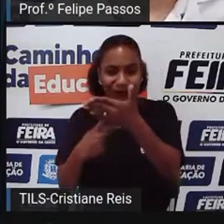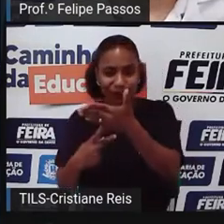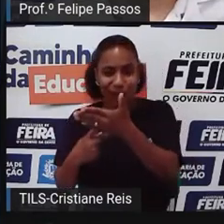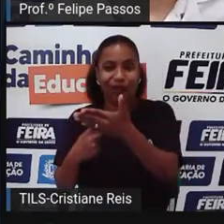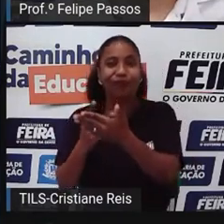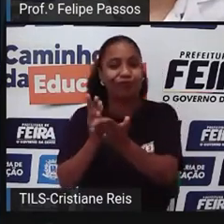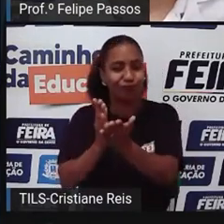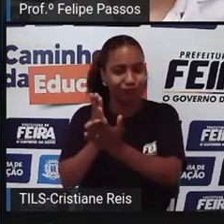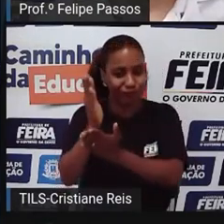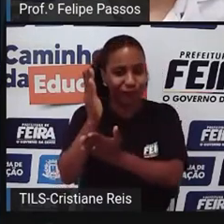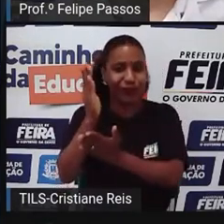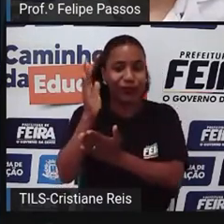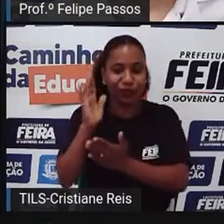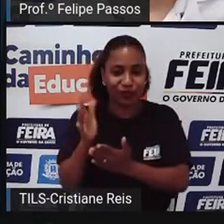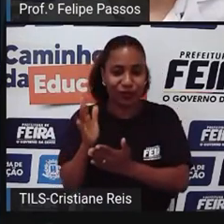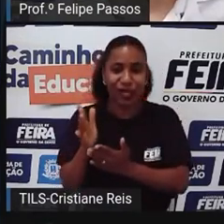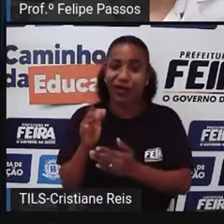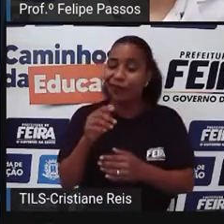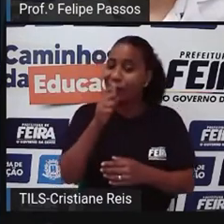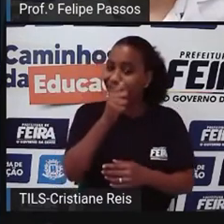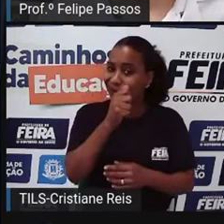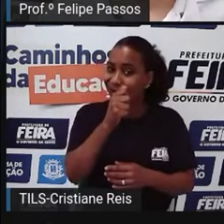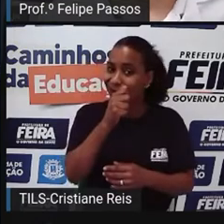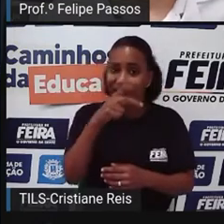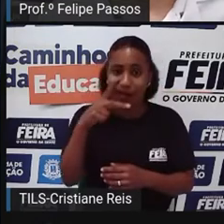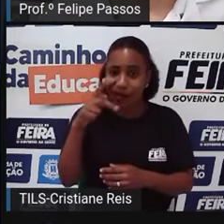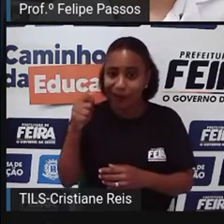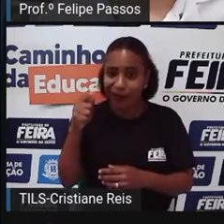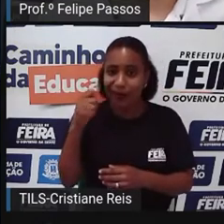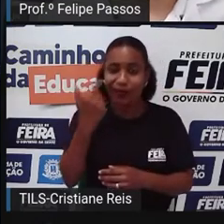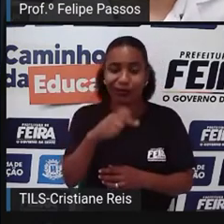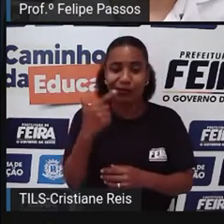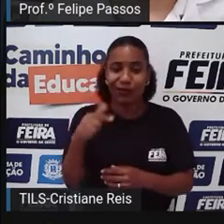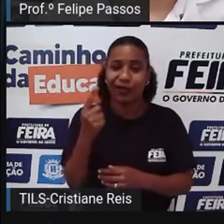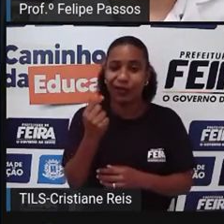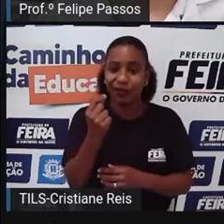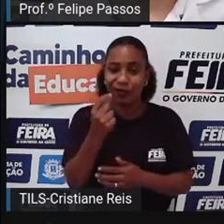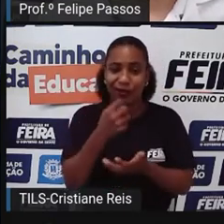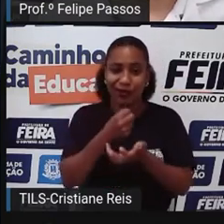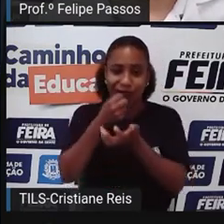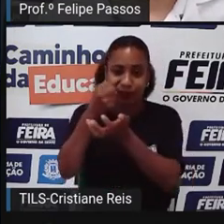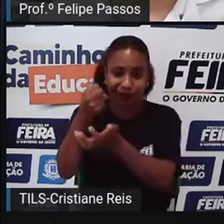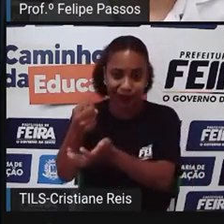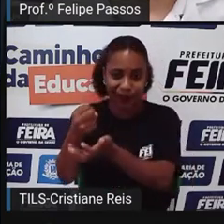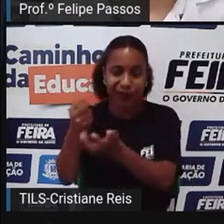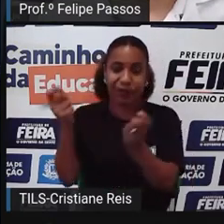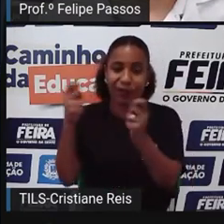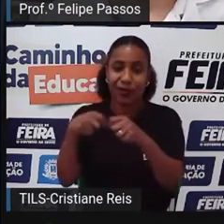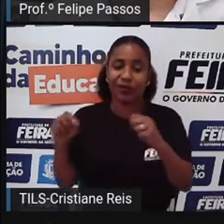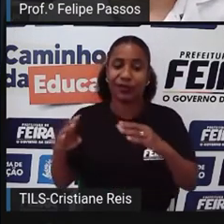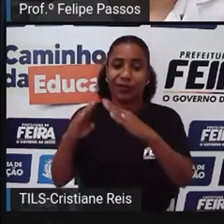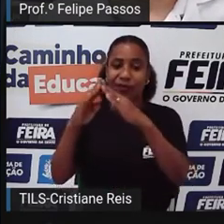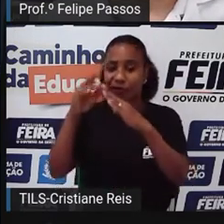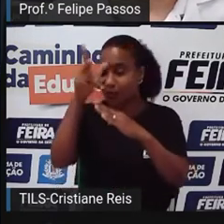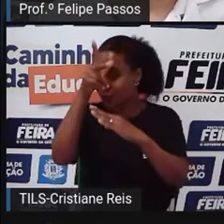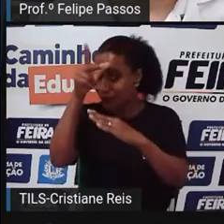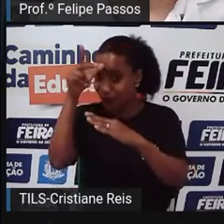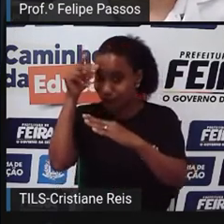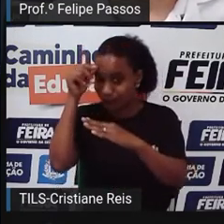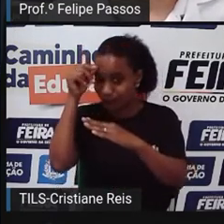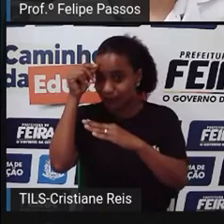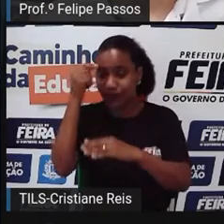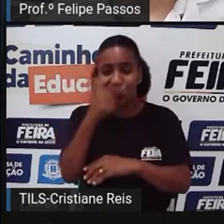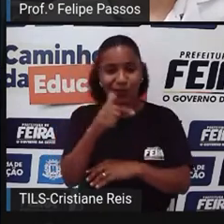estaria Com esse recurso Não está Que inclusive Pode ver No portal De transparência Da prefeitura A APA A Ainda não tem